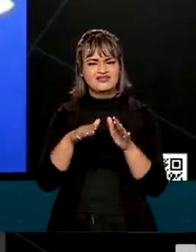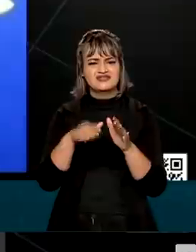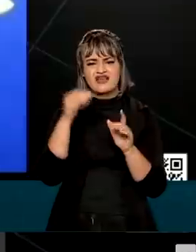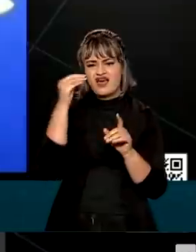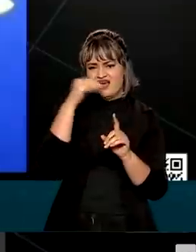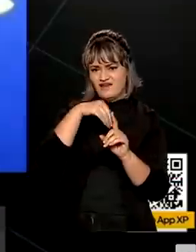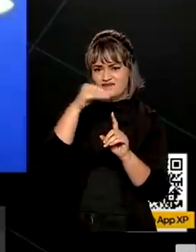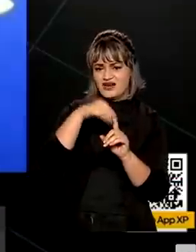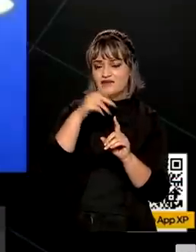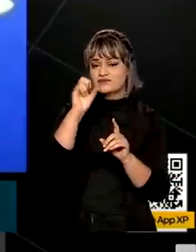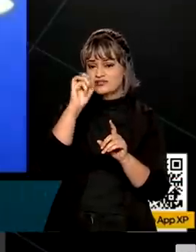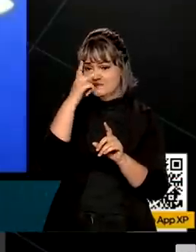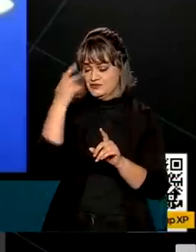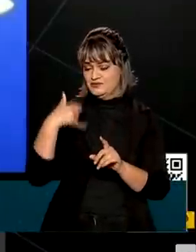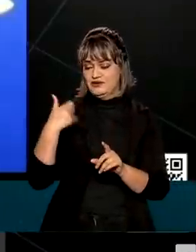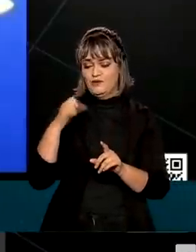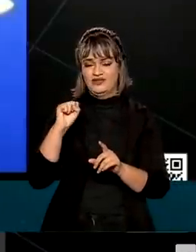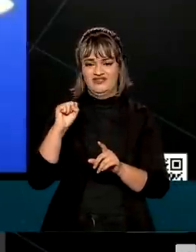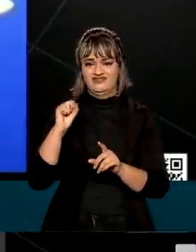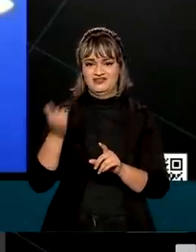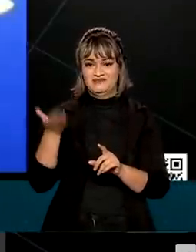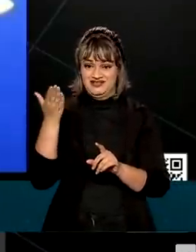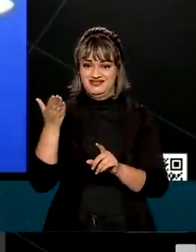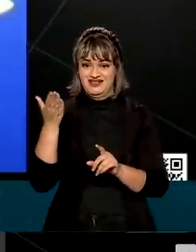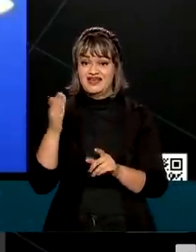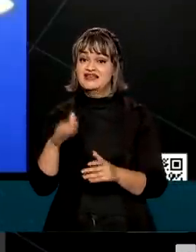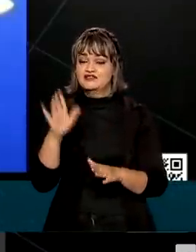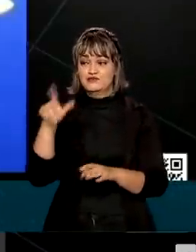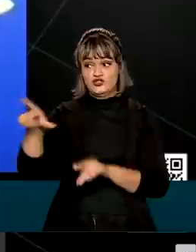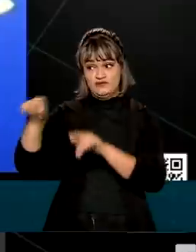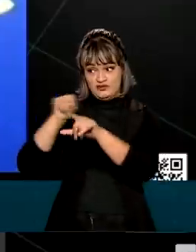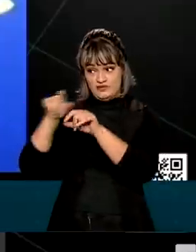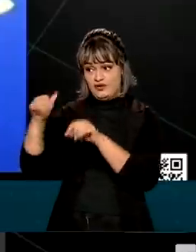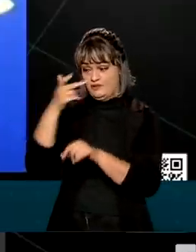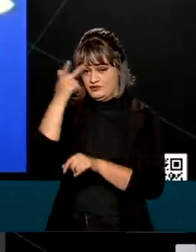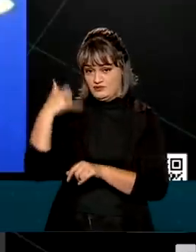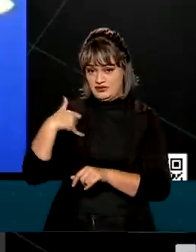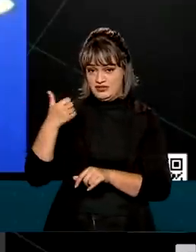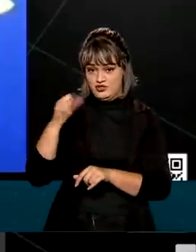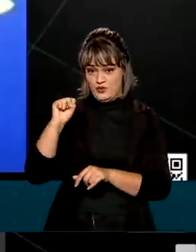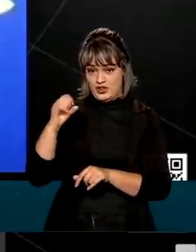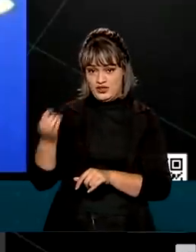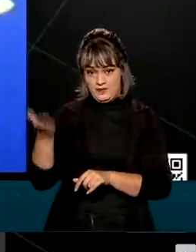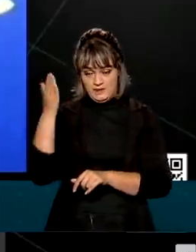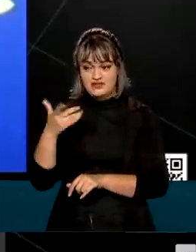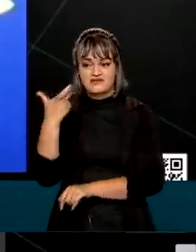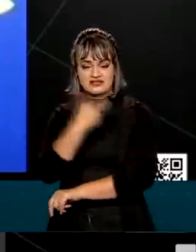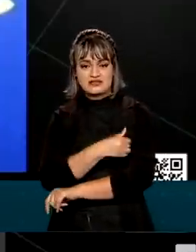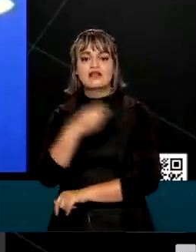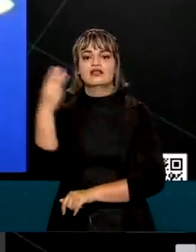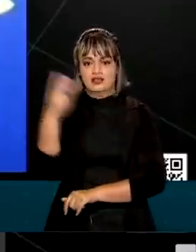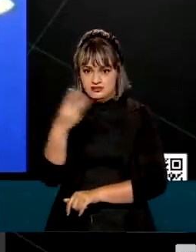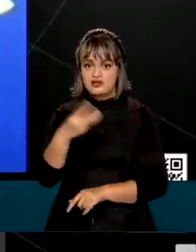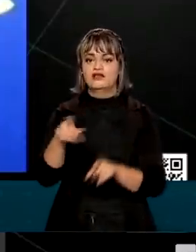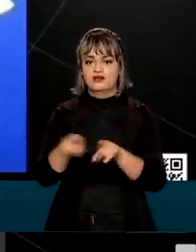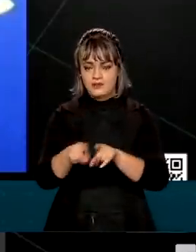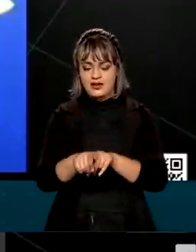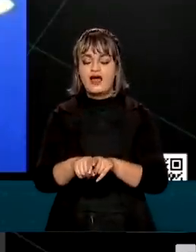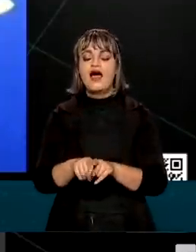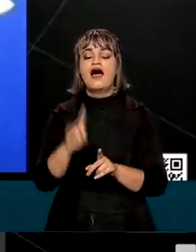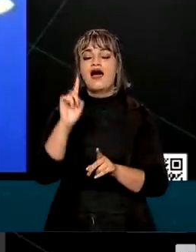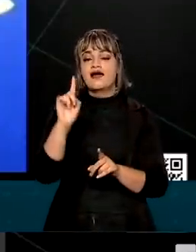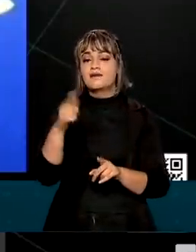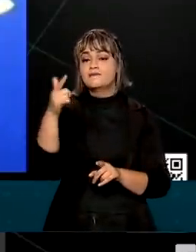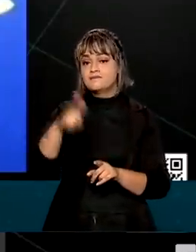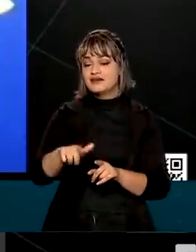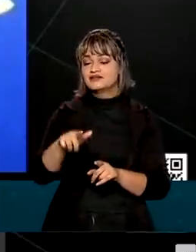indivíduos acima de 80 anos. Então começaremos nesses indivíduos acima de 80 anos, aplicar um reforço e vamos até